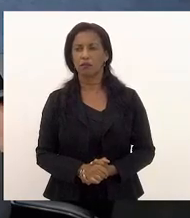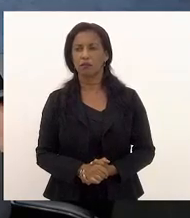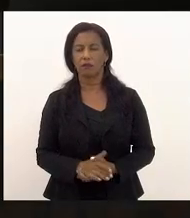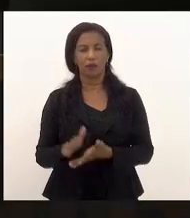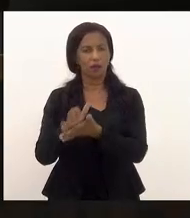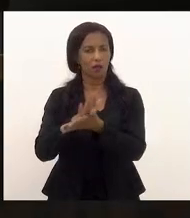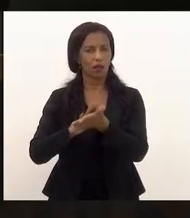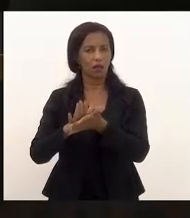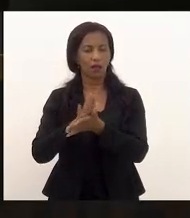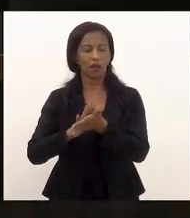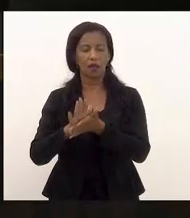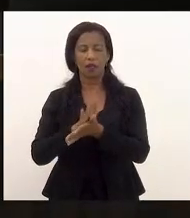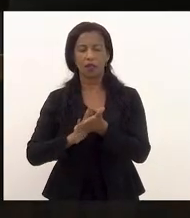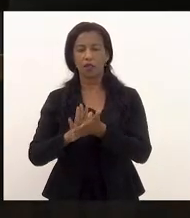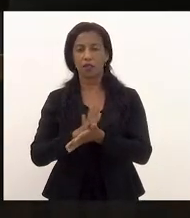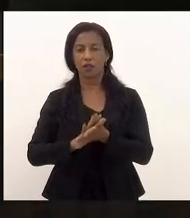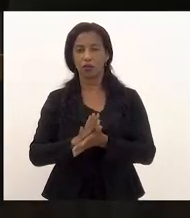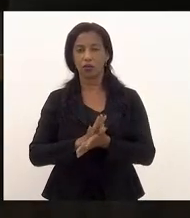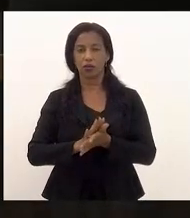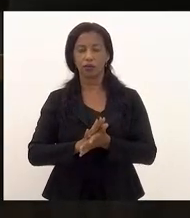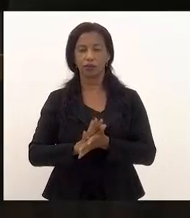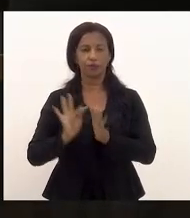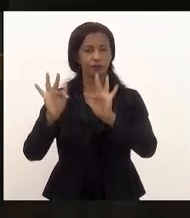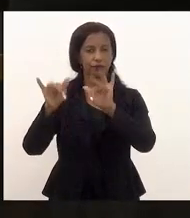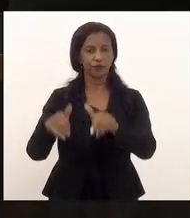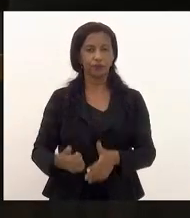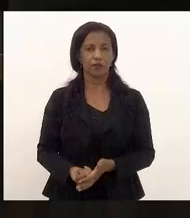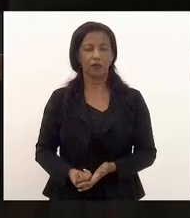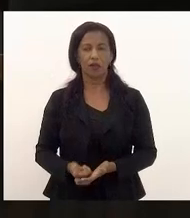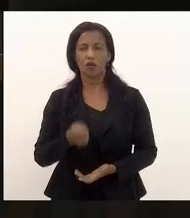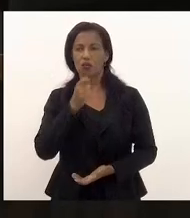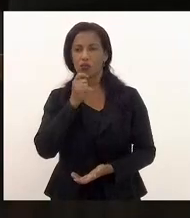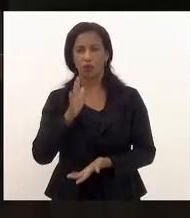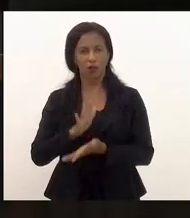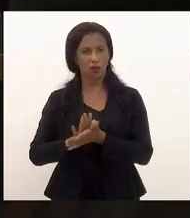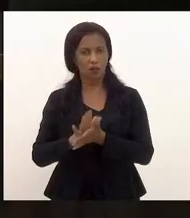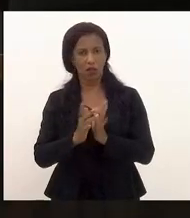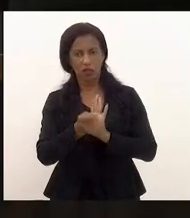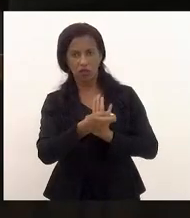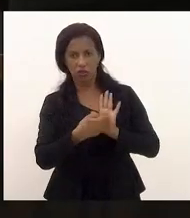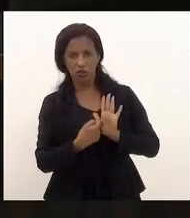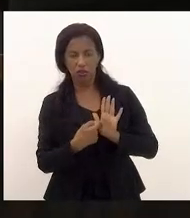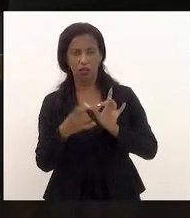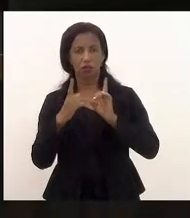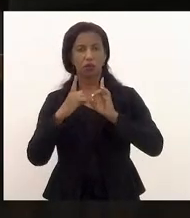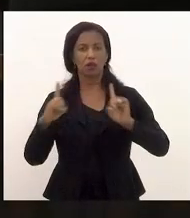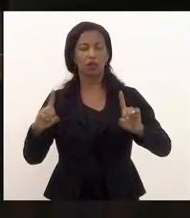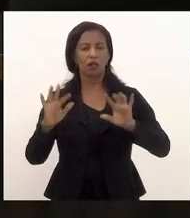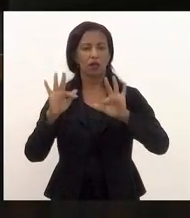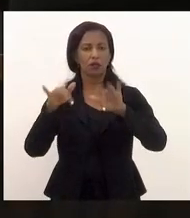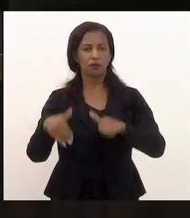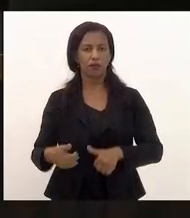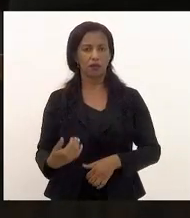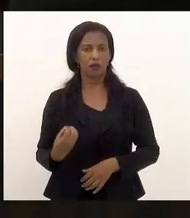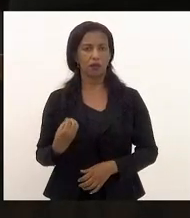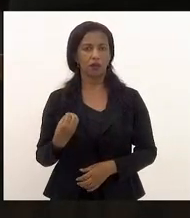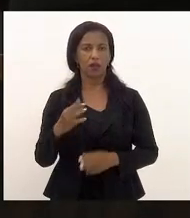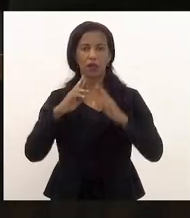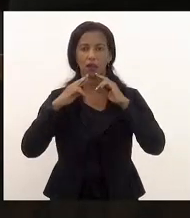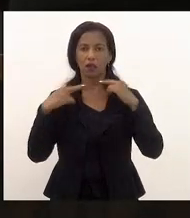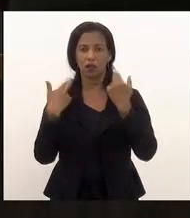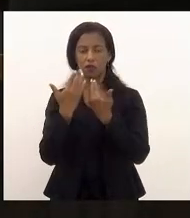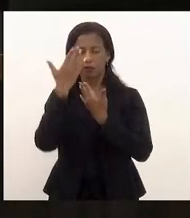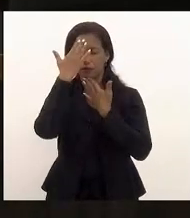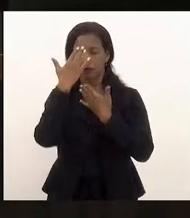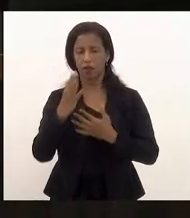nada mais havendo a tratar no expediente final não havendo mais nenhum inscrito declaro encerrado o presente expediente final